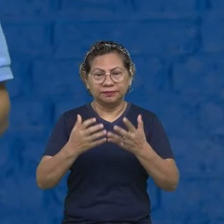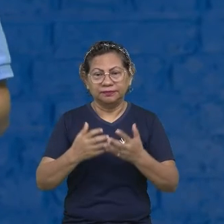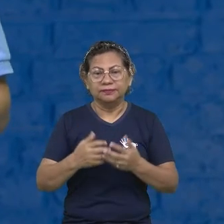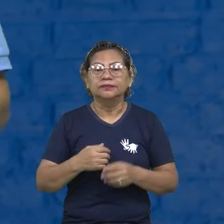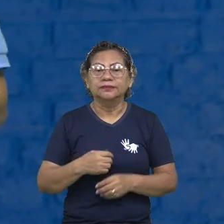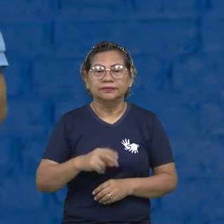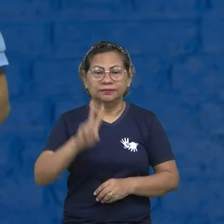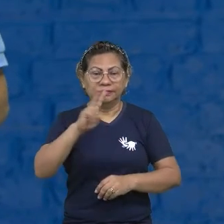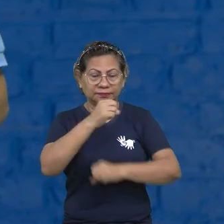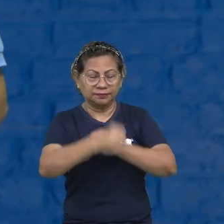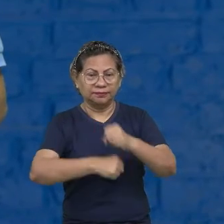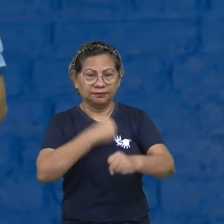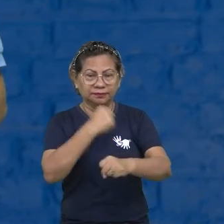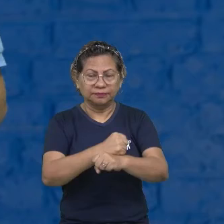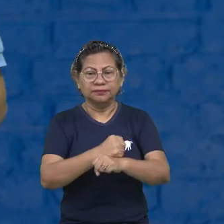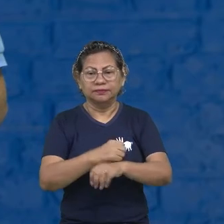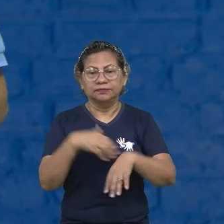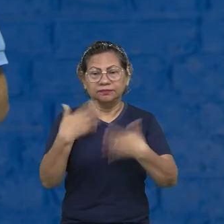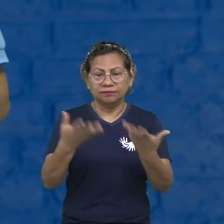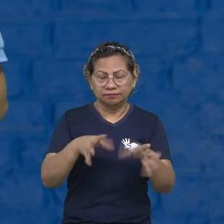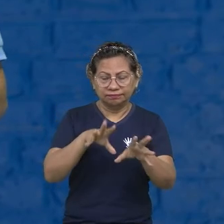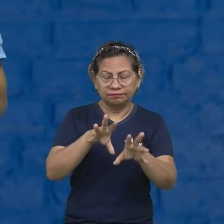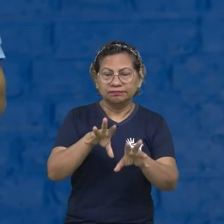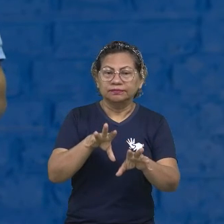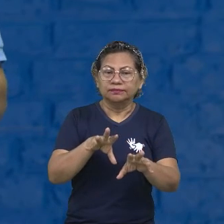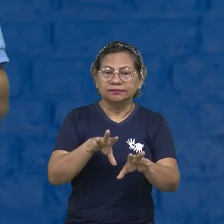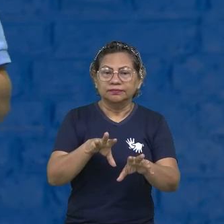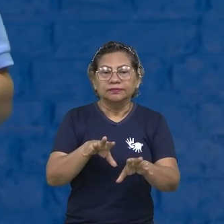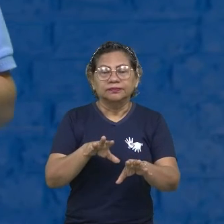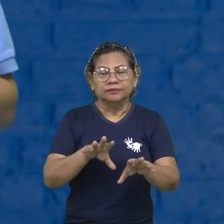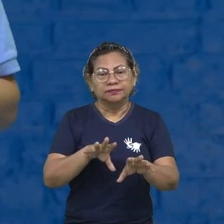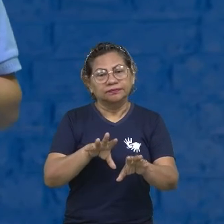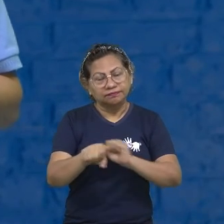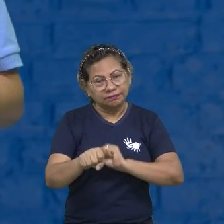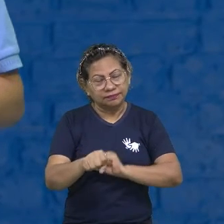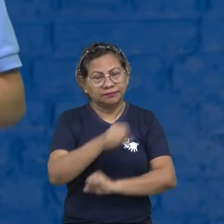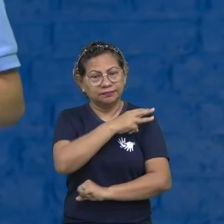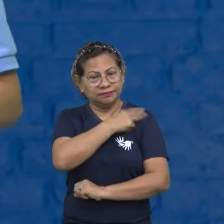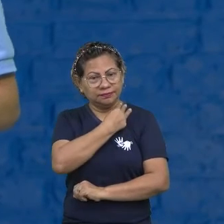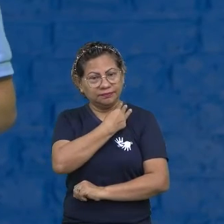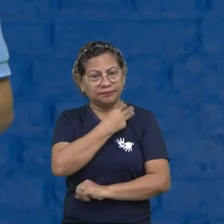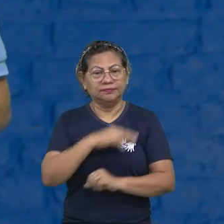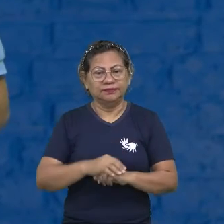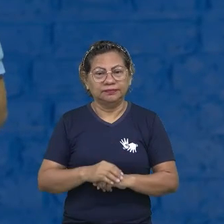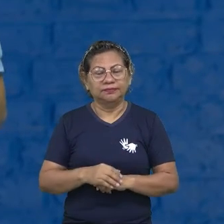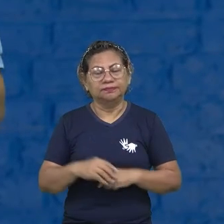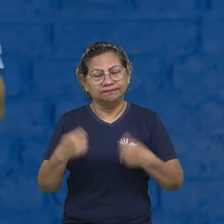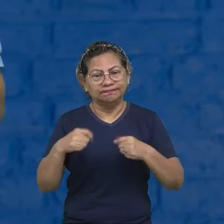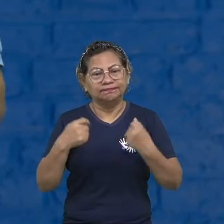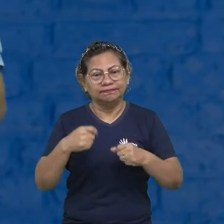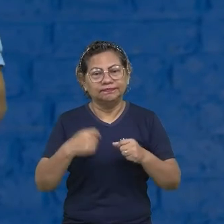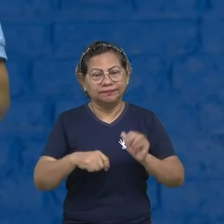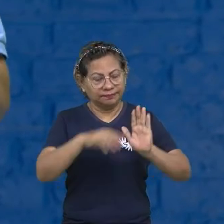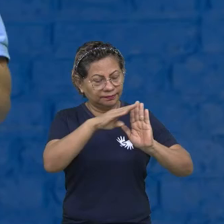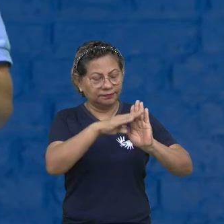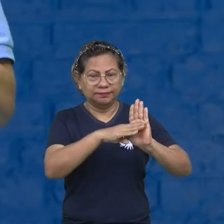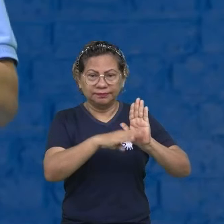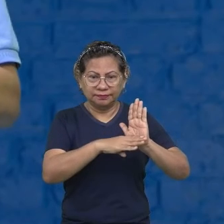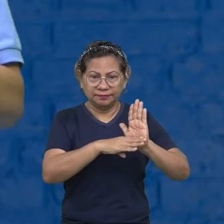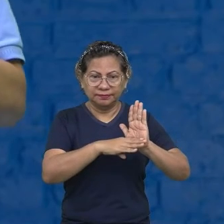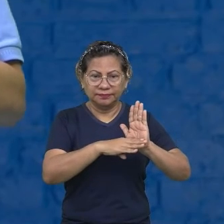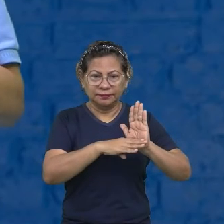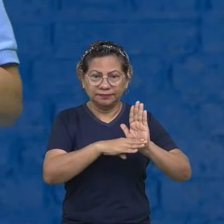a três anos, quando eu terminar o ensino médio? Eu tenho que fazer todo um roteiro. E é através do quê?